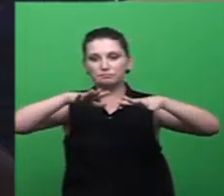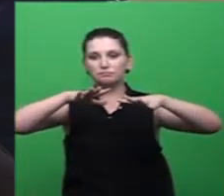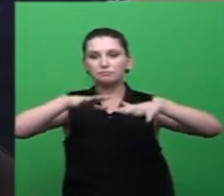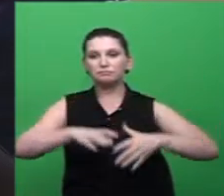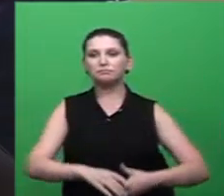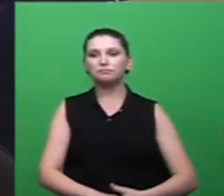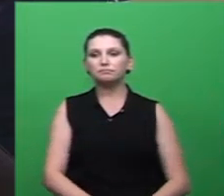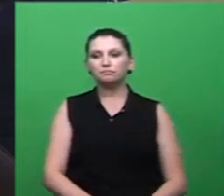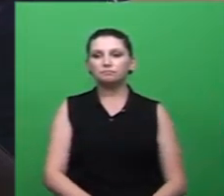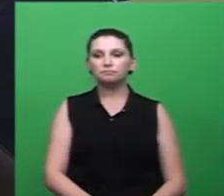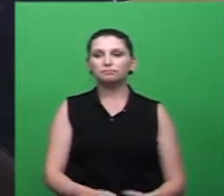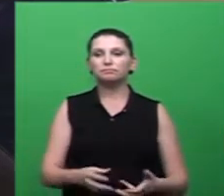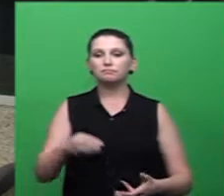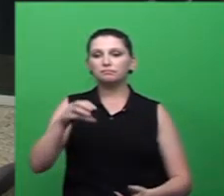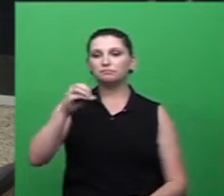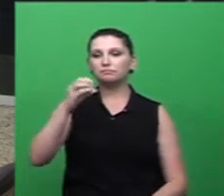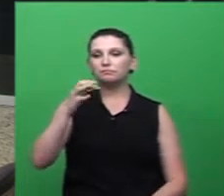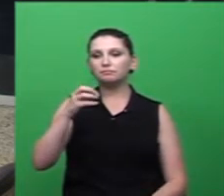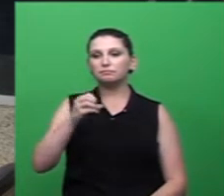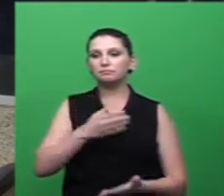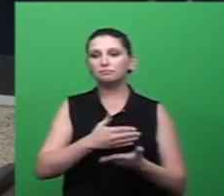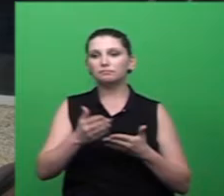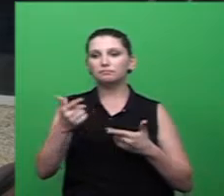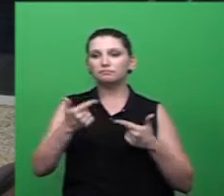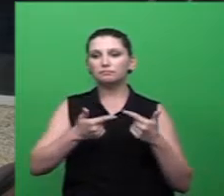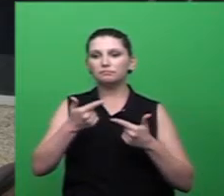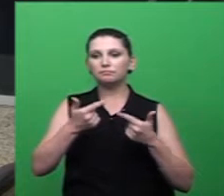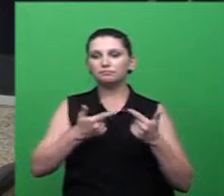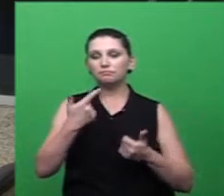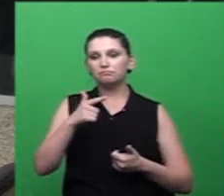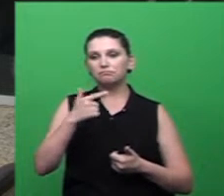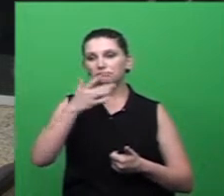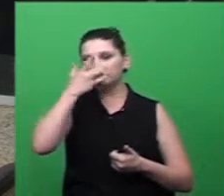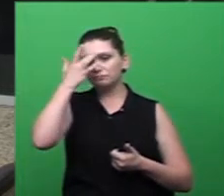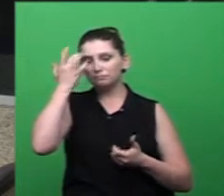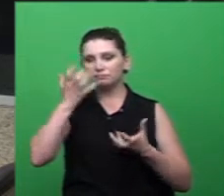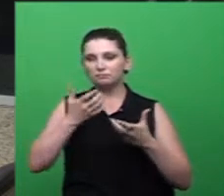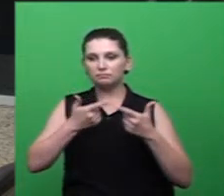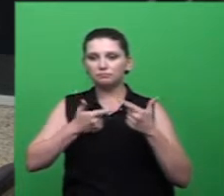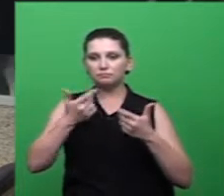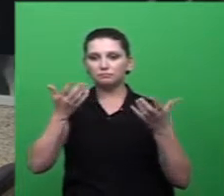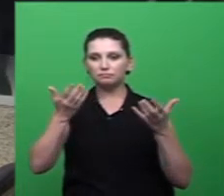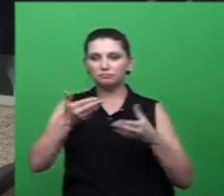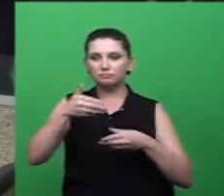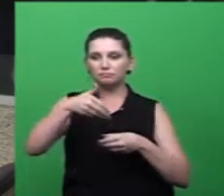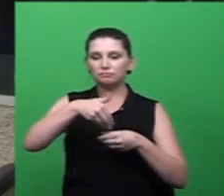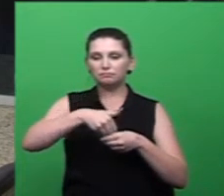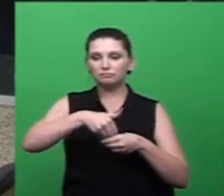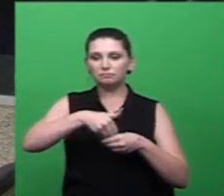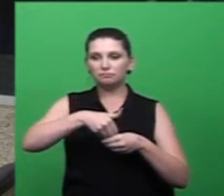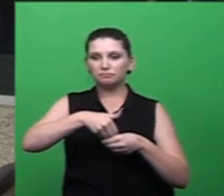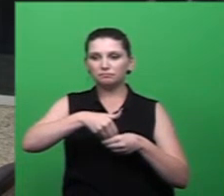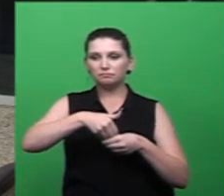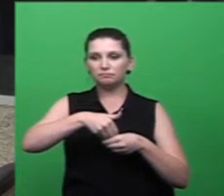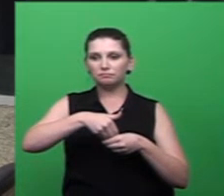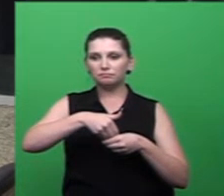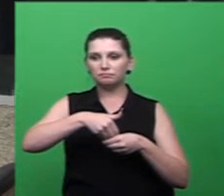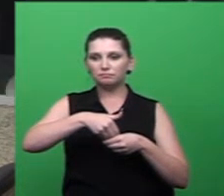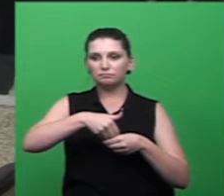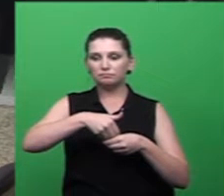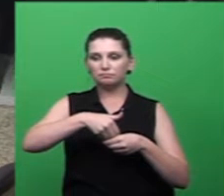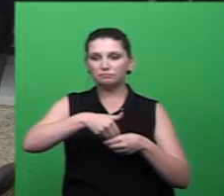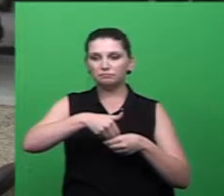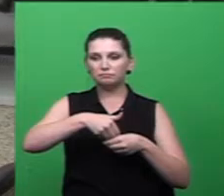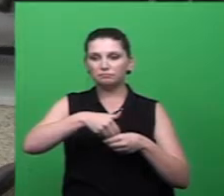A moção continua em discussão, não havendo quem queira discutir, em votação. A votação vai ser eletrônica, tá, pessoal?